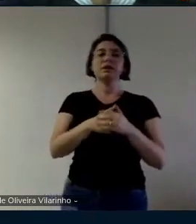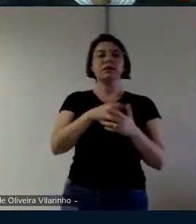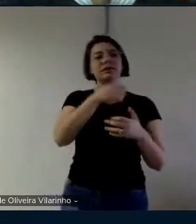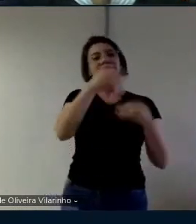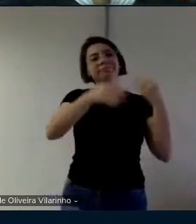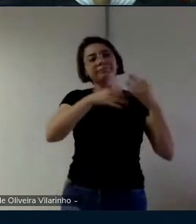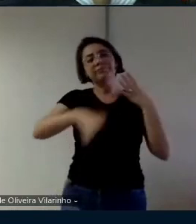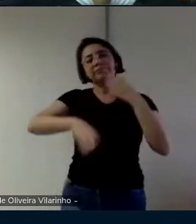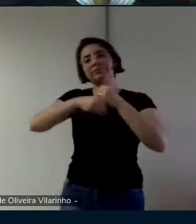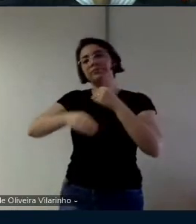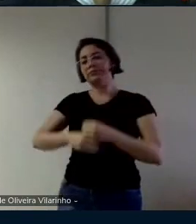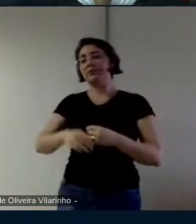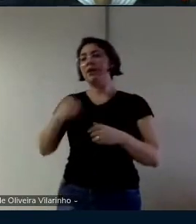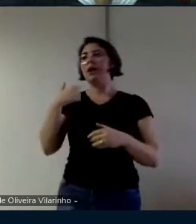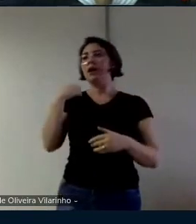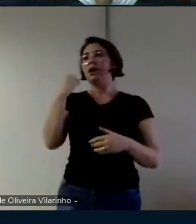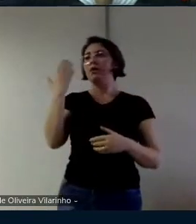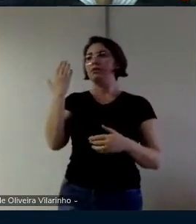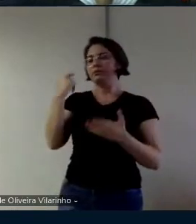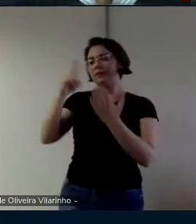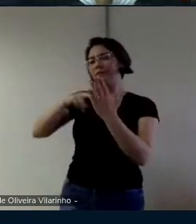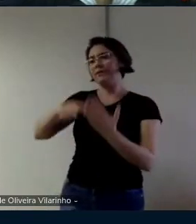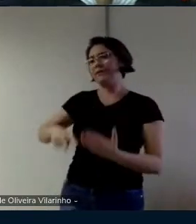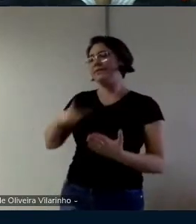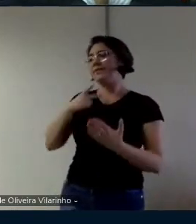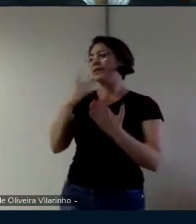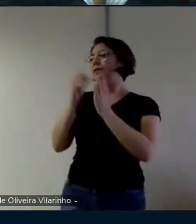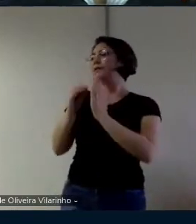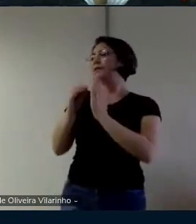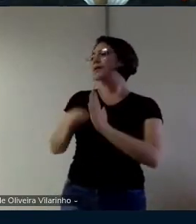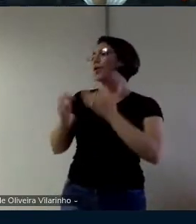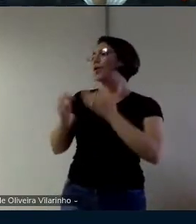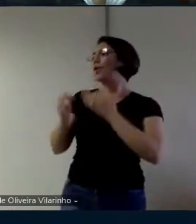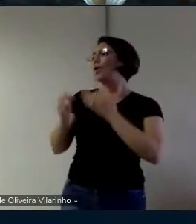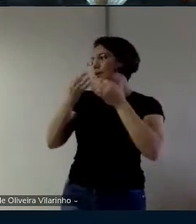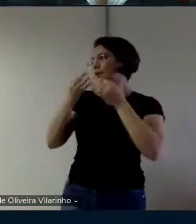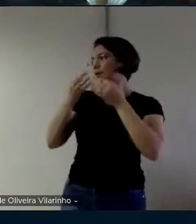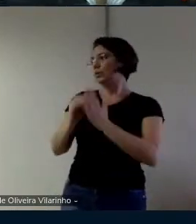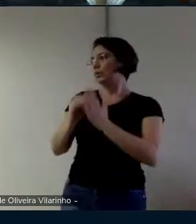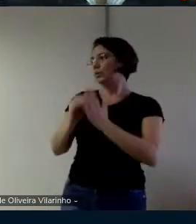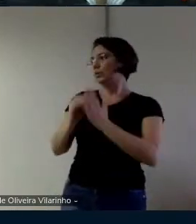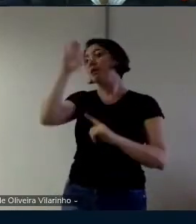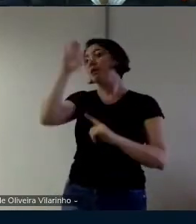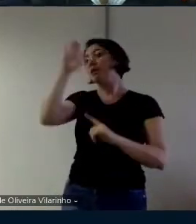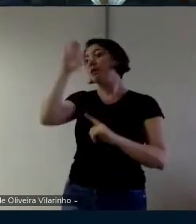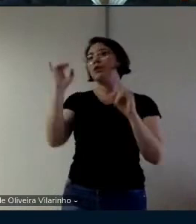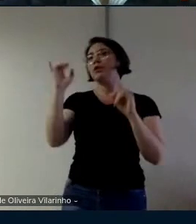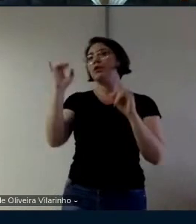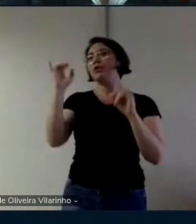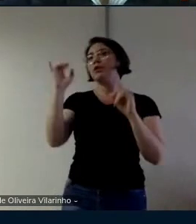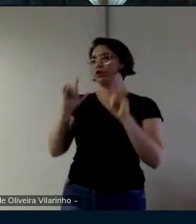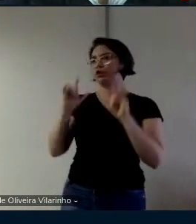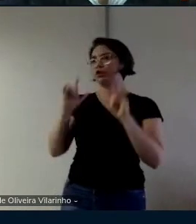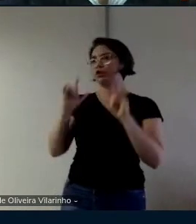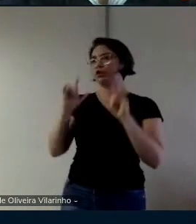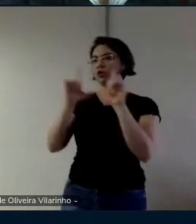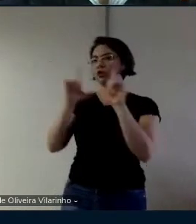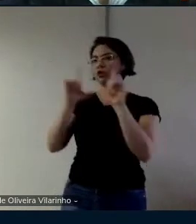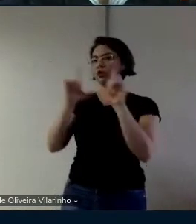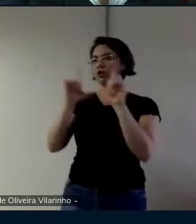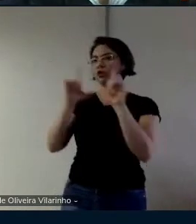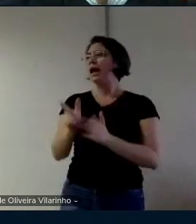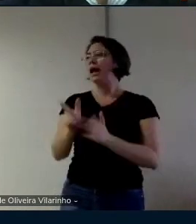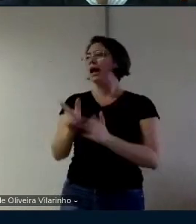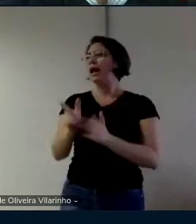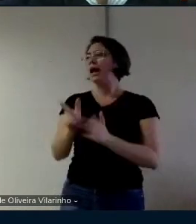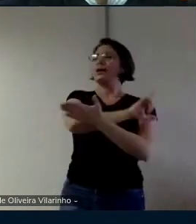mas eu vou ater a questão das imagens porque mesmo a gente tendo visto as imagens antes